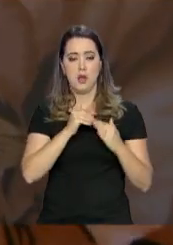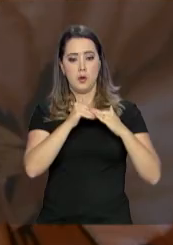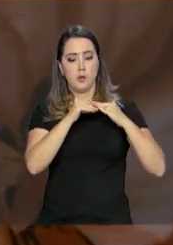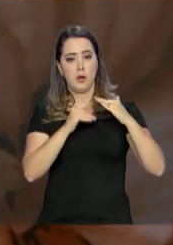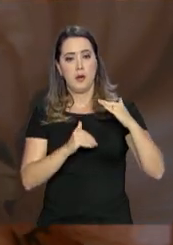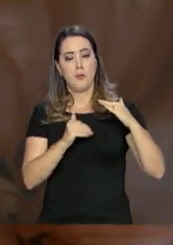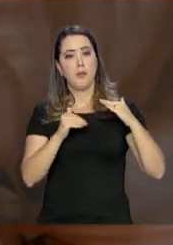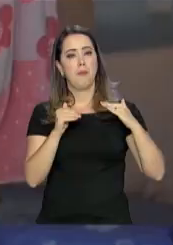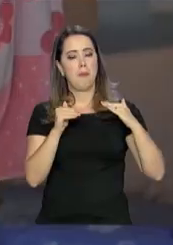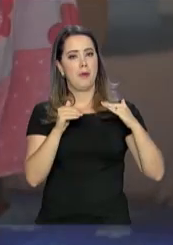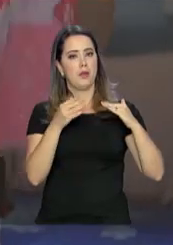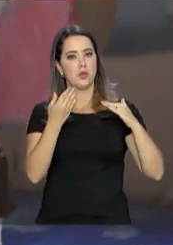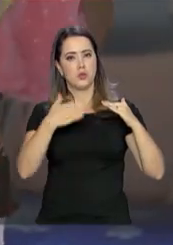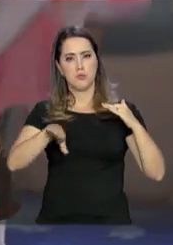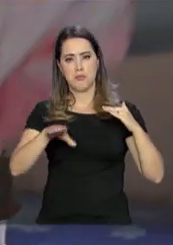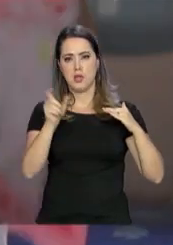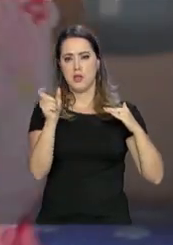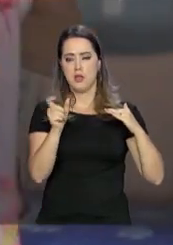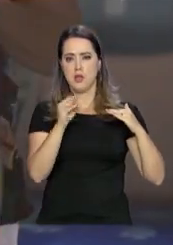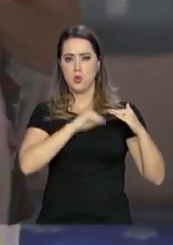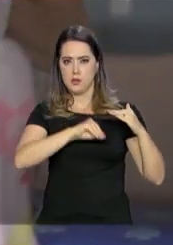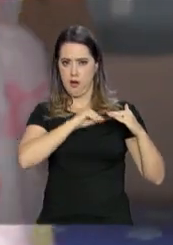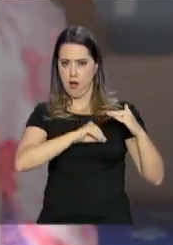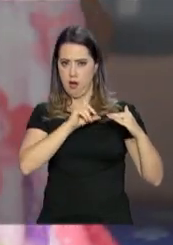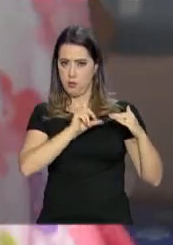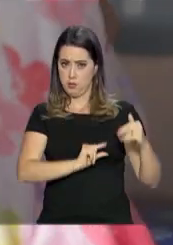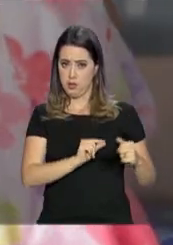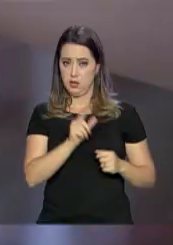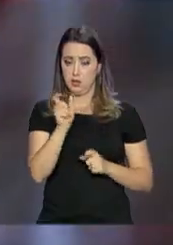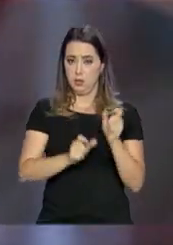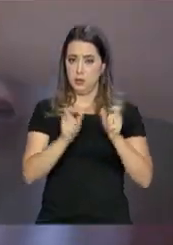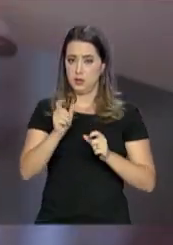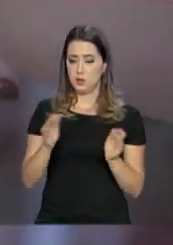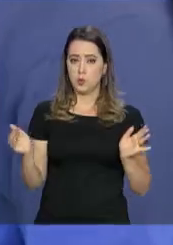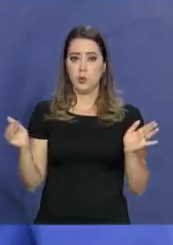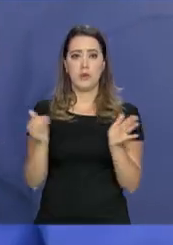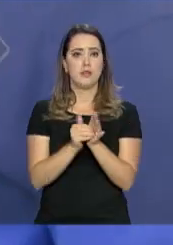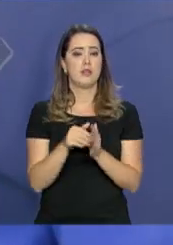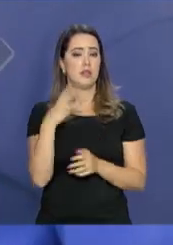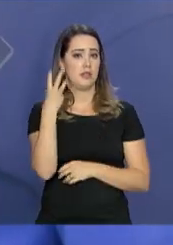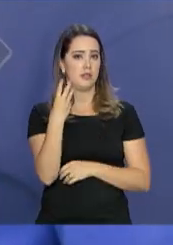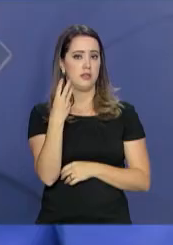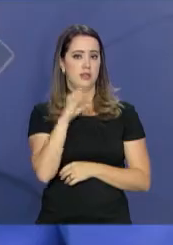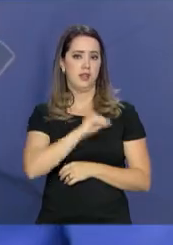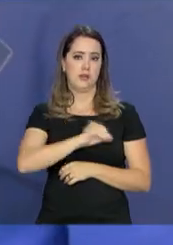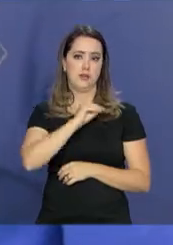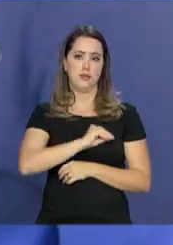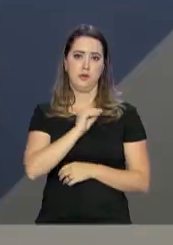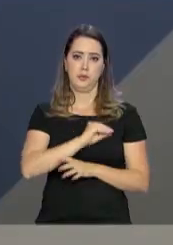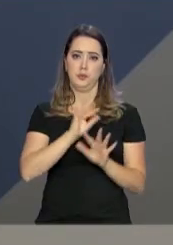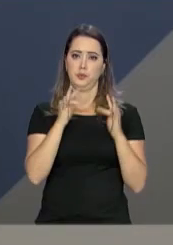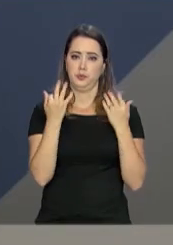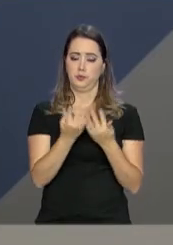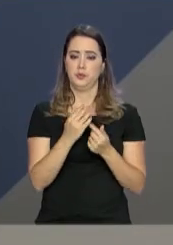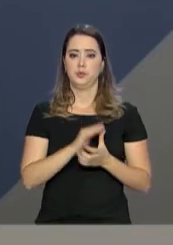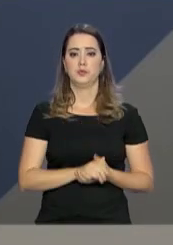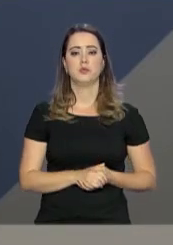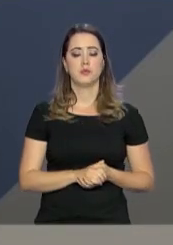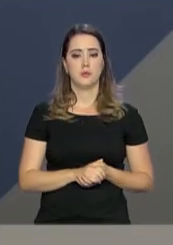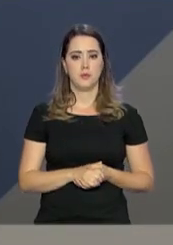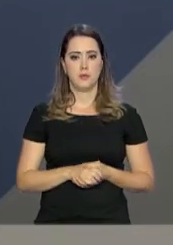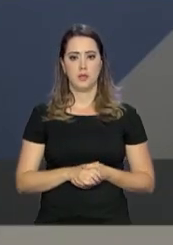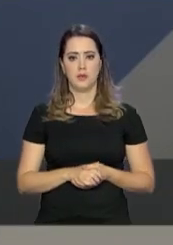a meio salário mínimo por pessoa ou renda familiar mensal de até 3 salários mínimos. Não queremos